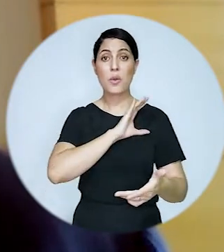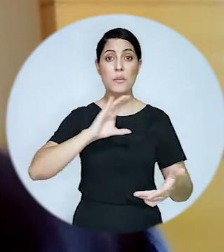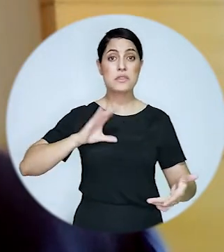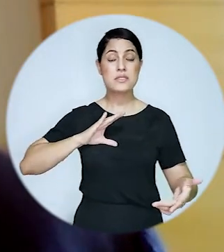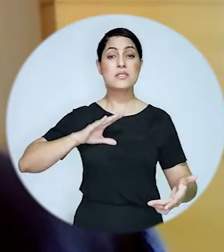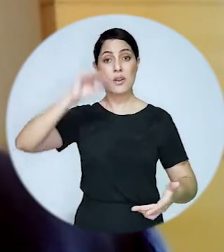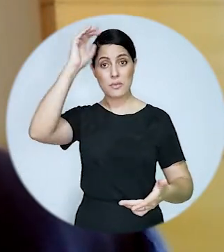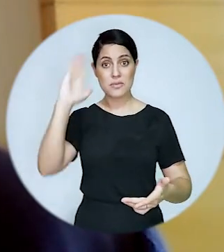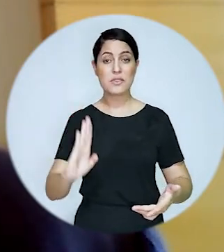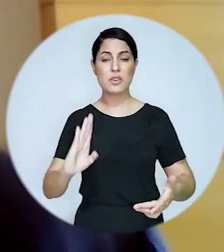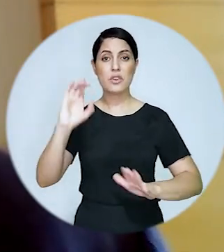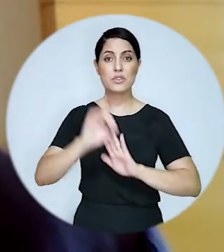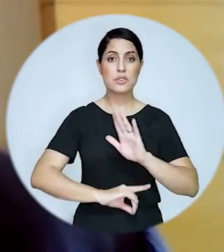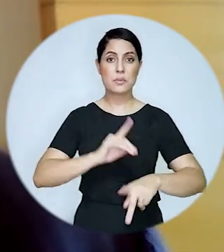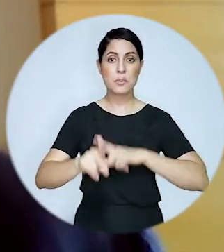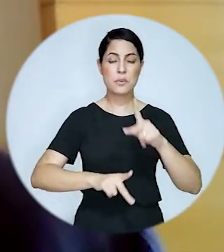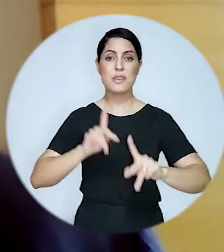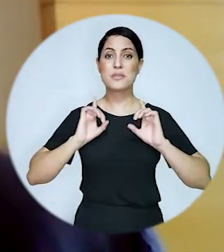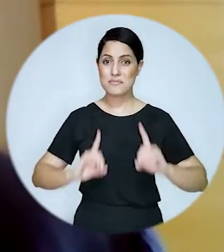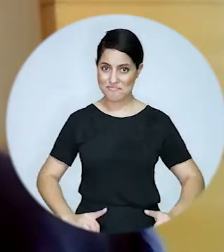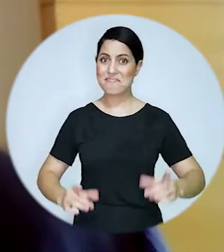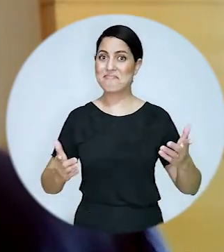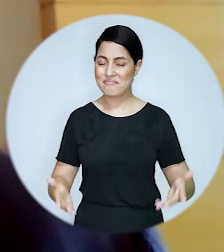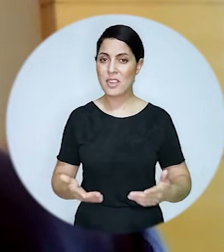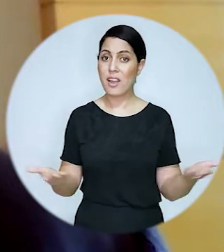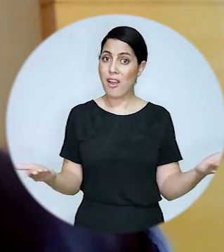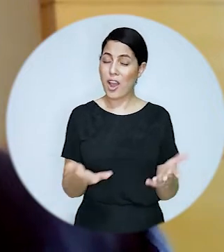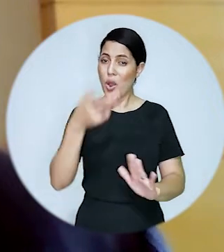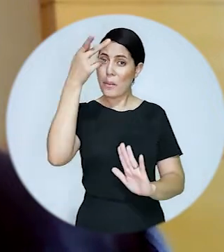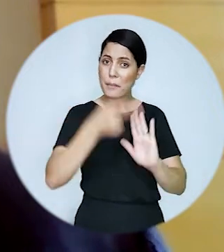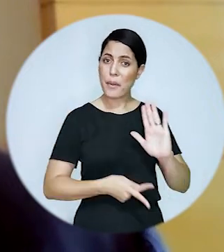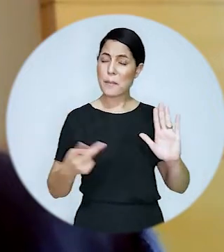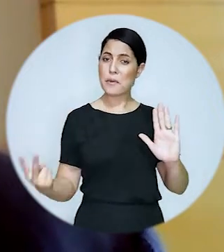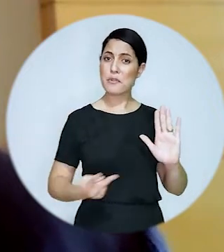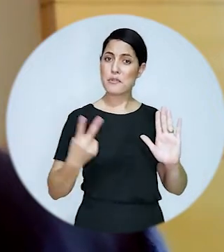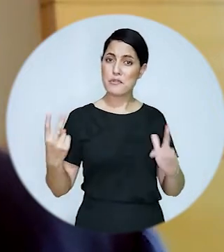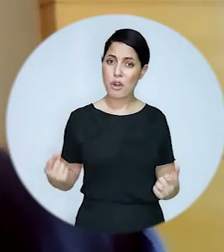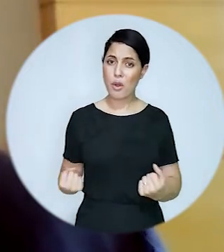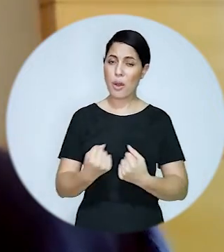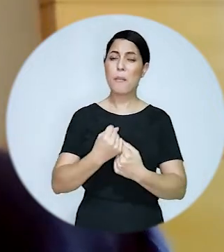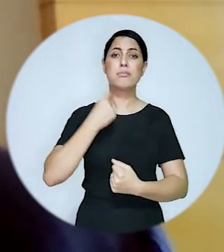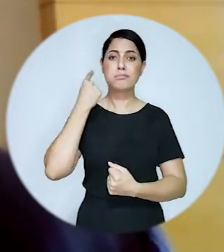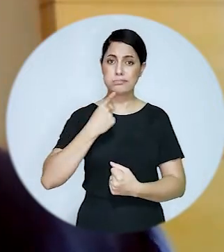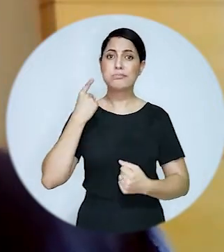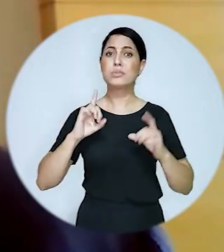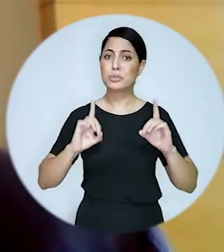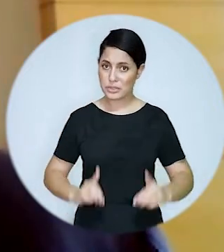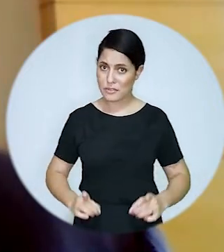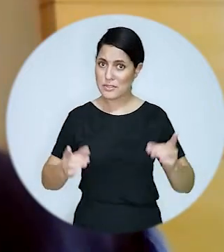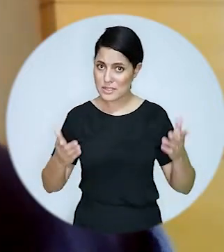Especial em Comissão Nacional dos Direitos da Pessoa com Deficiência adotar um programa de